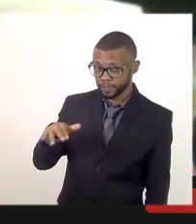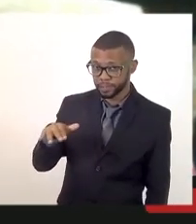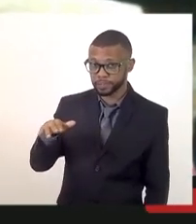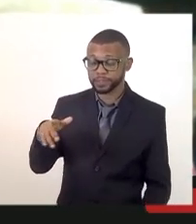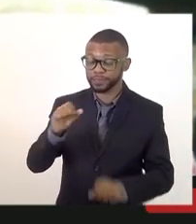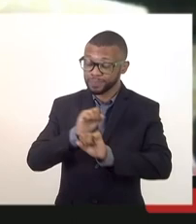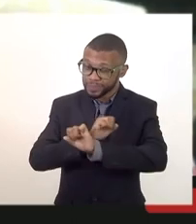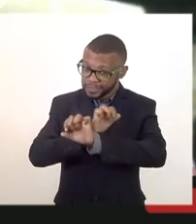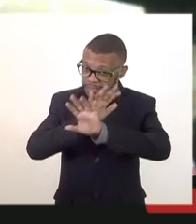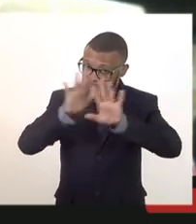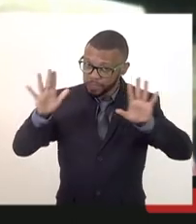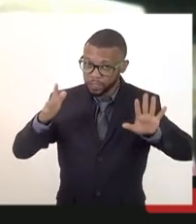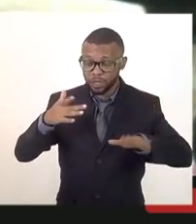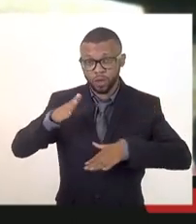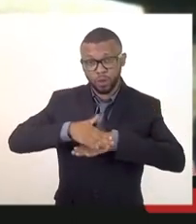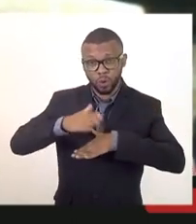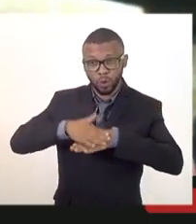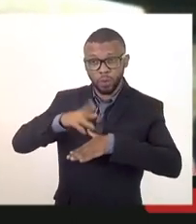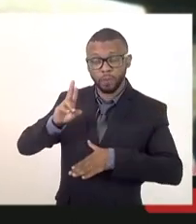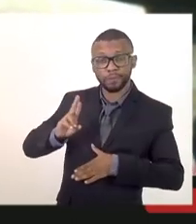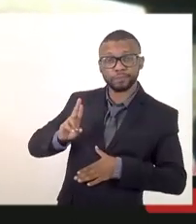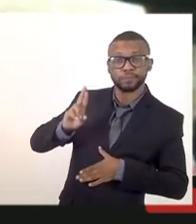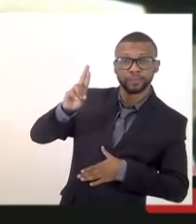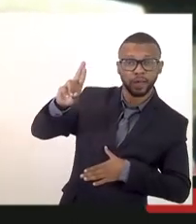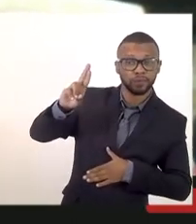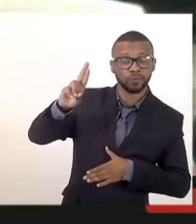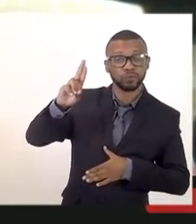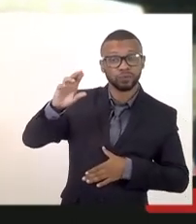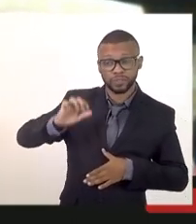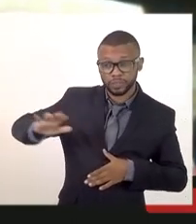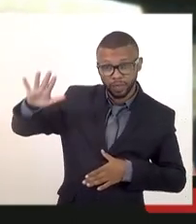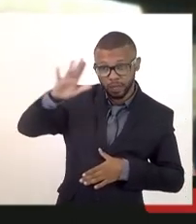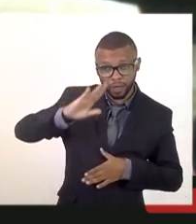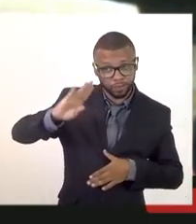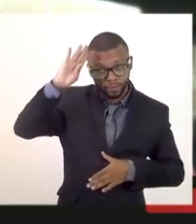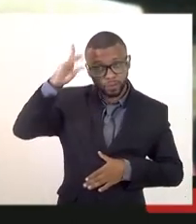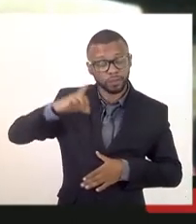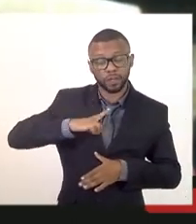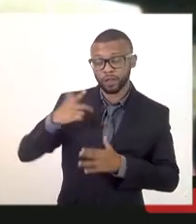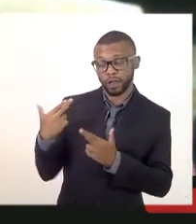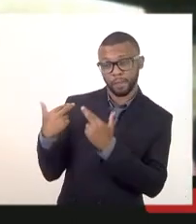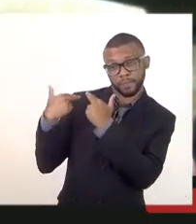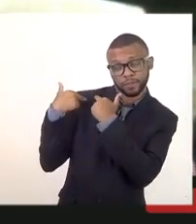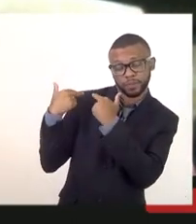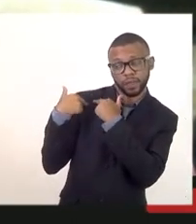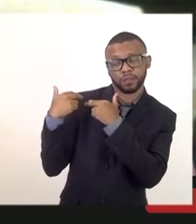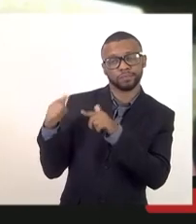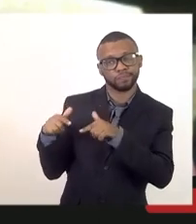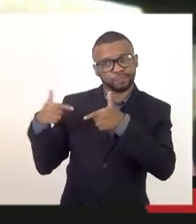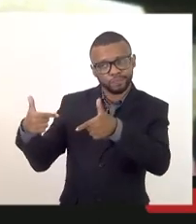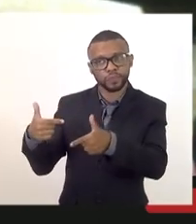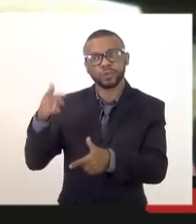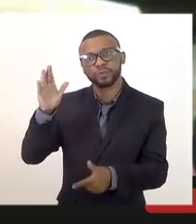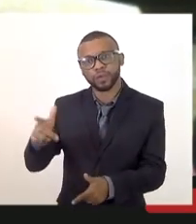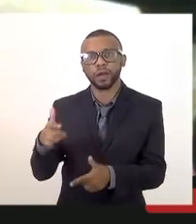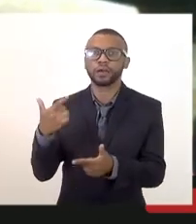eu quero ser responsável pelos meus atos então quando a gente eu já fui secretário de estado